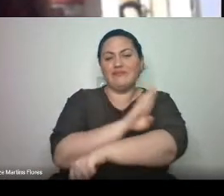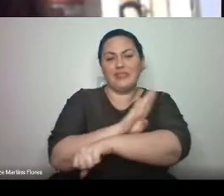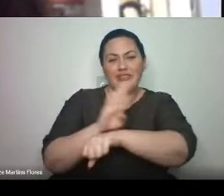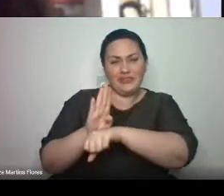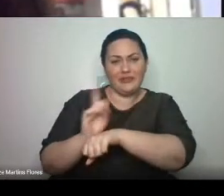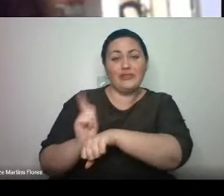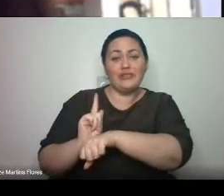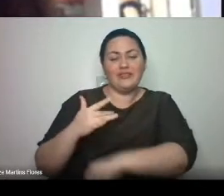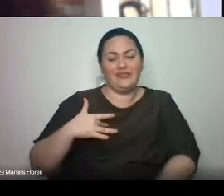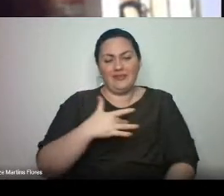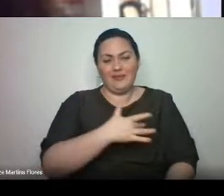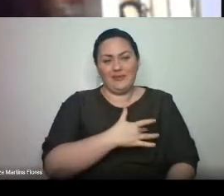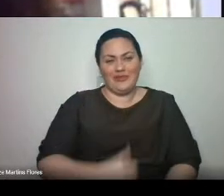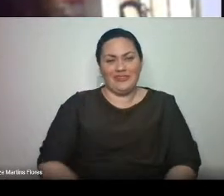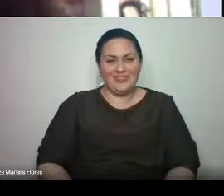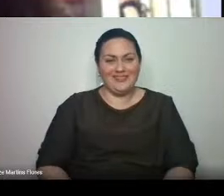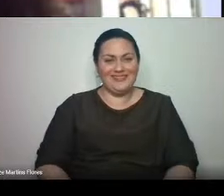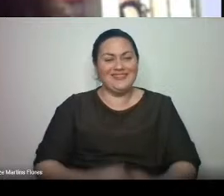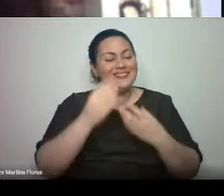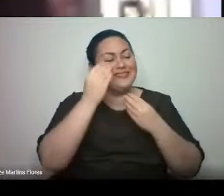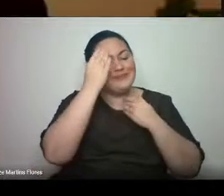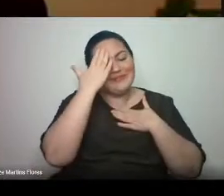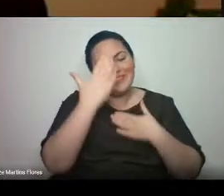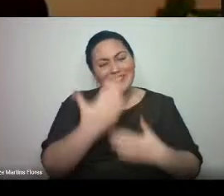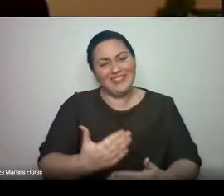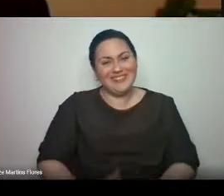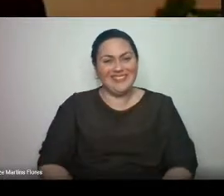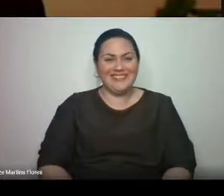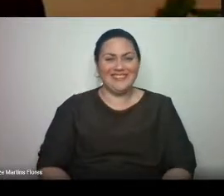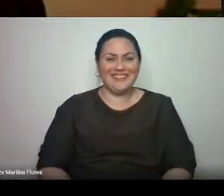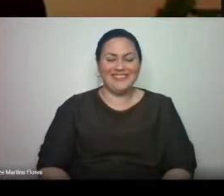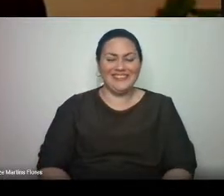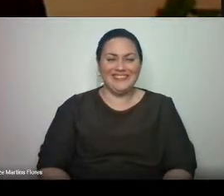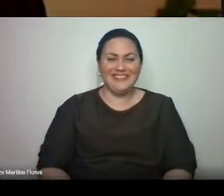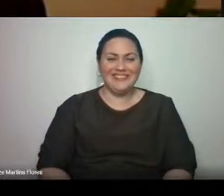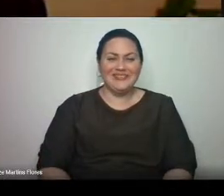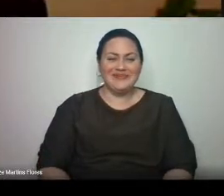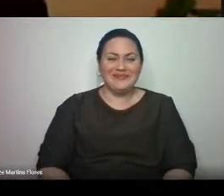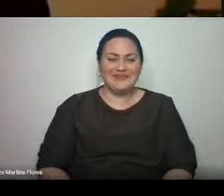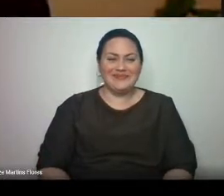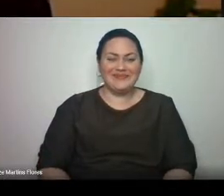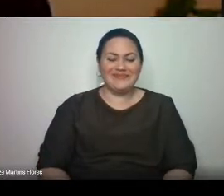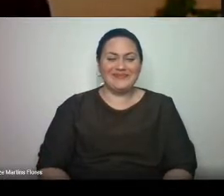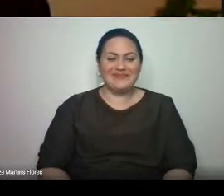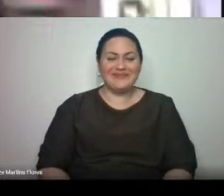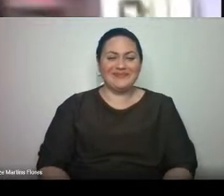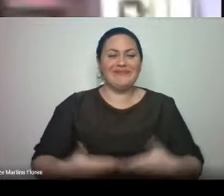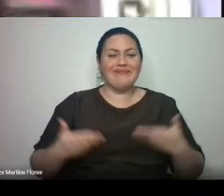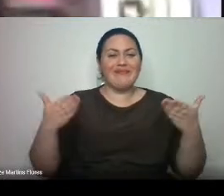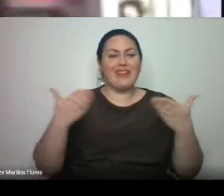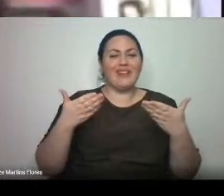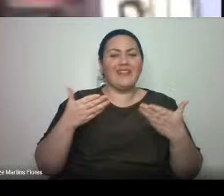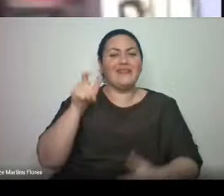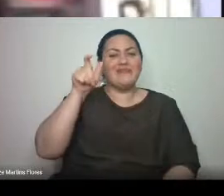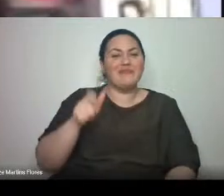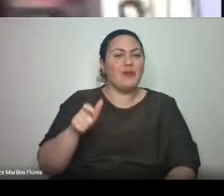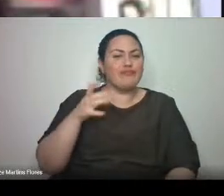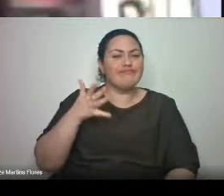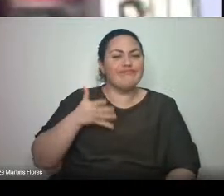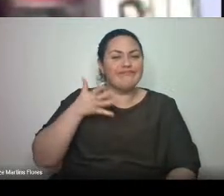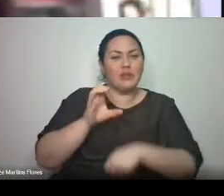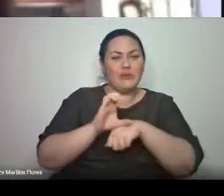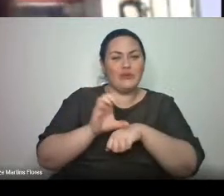em gestão da saúde. Muito obrigado. Obrigada. Com a palavra, oradora do curso,